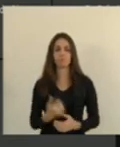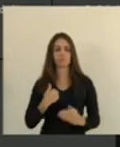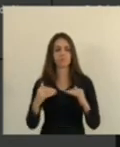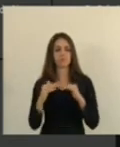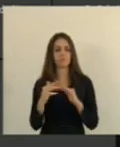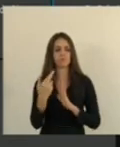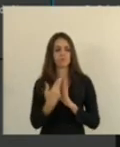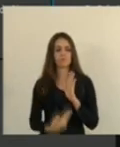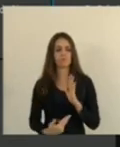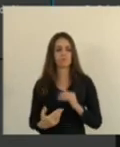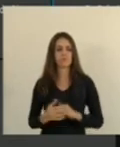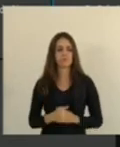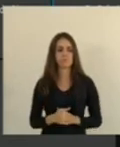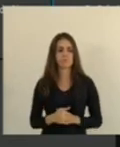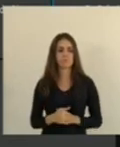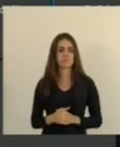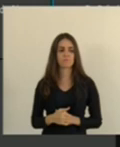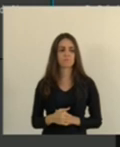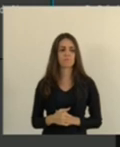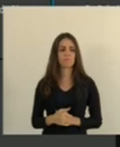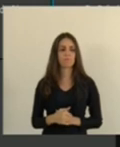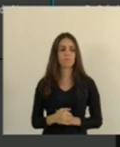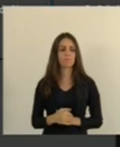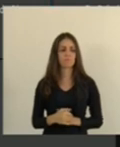relatório do deputado vandinho com a emenda